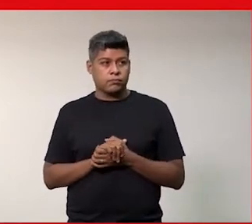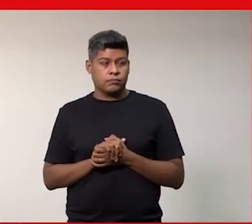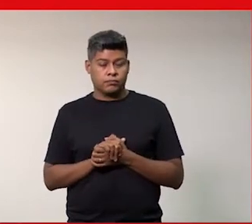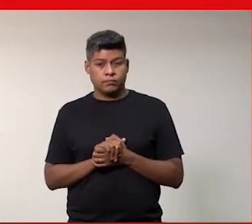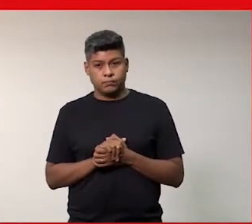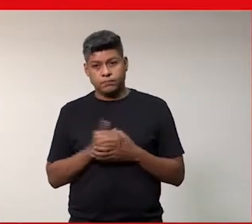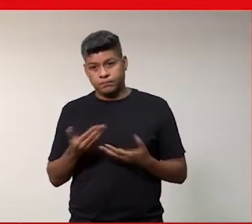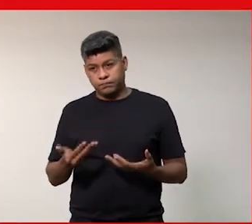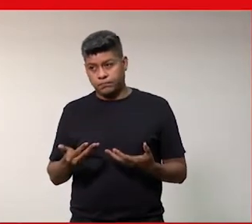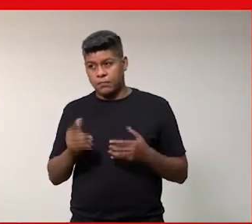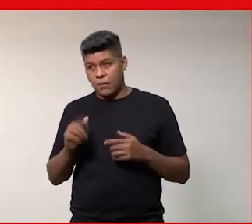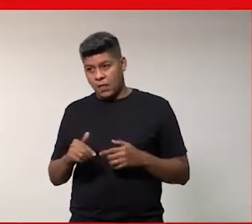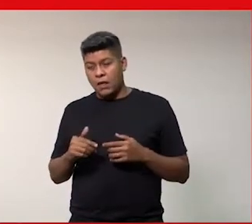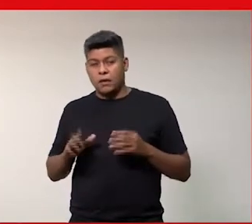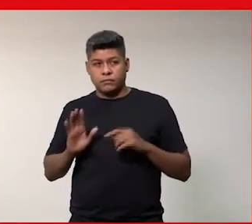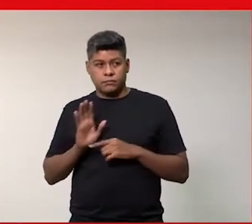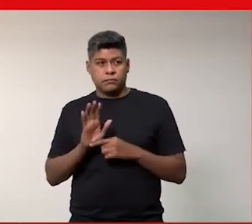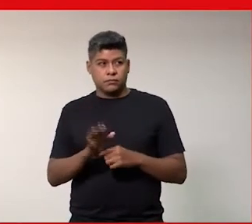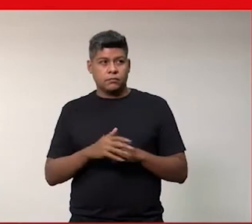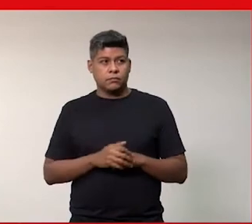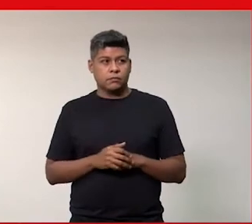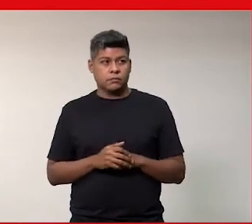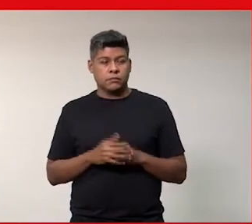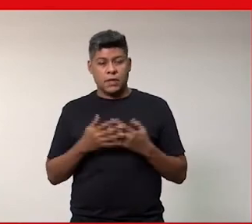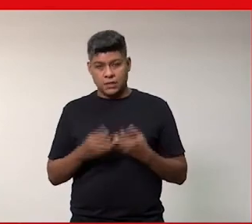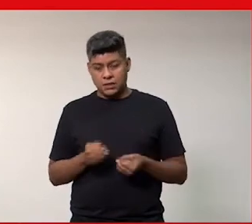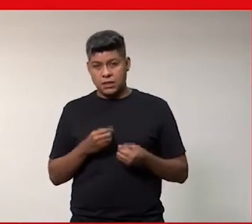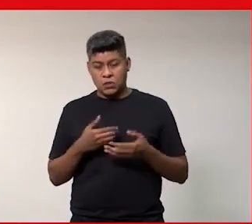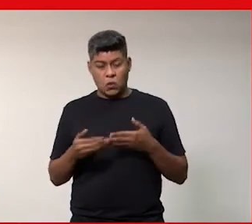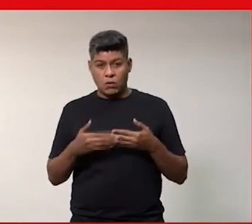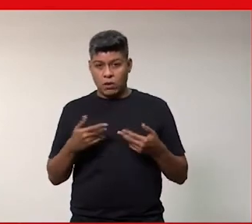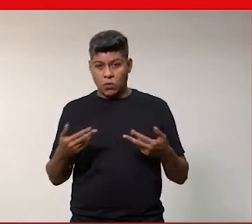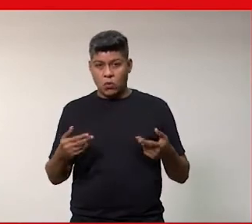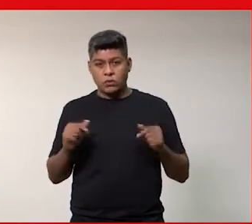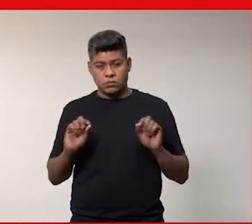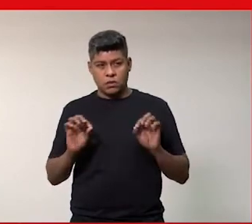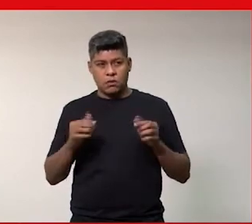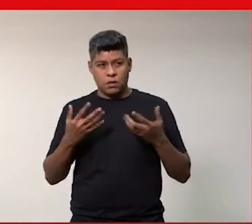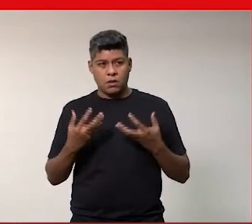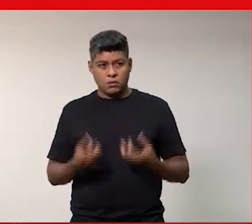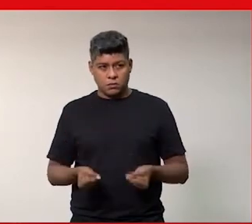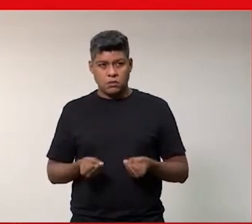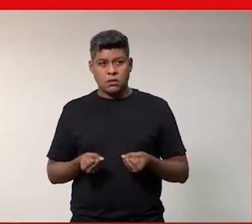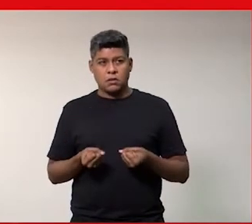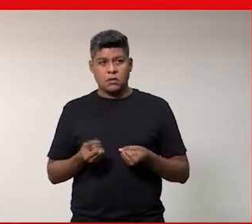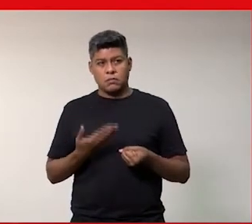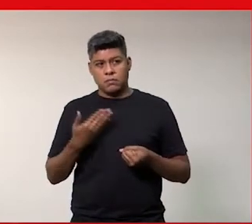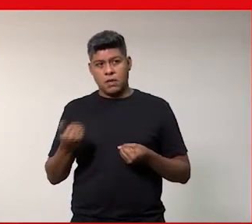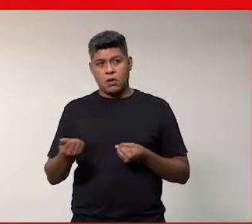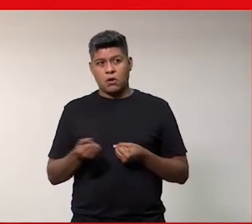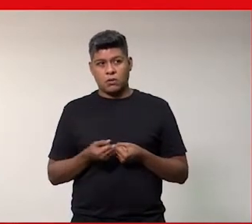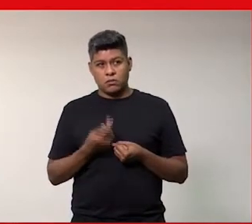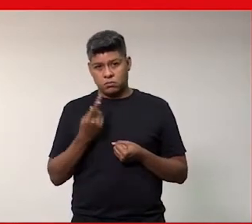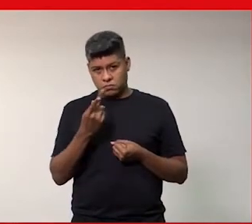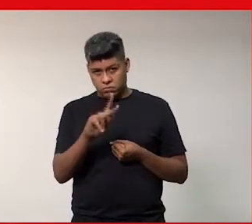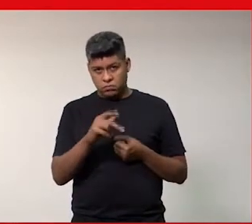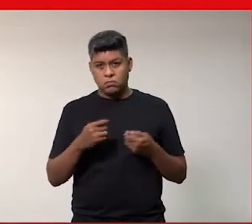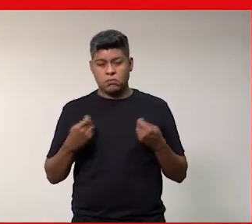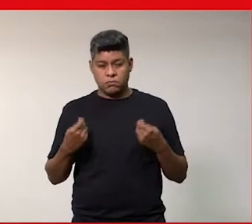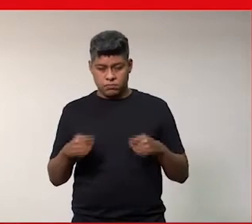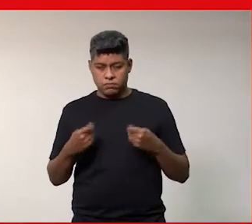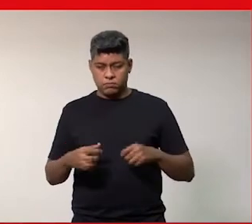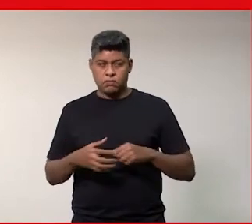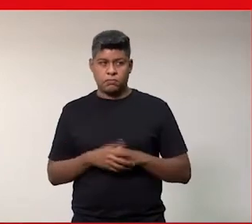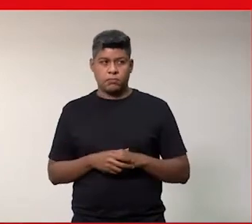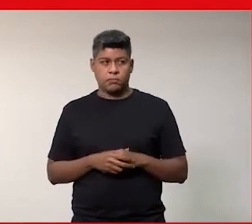então essa é a minha contribuição não aceitem qualquer coisa lutem pelo que é de melhor o que vocês precisam e